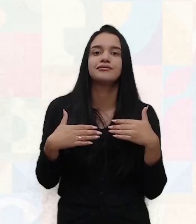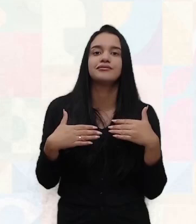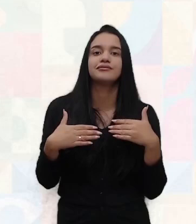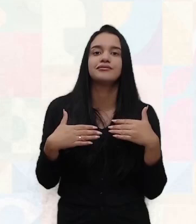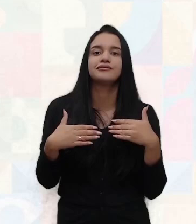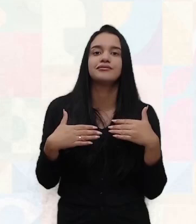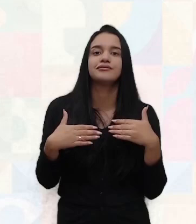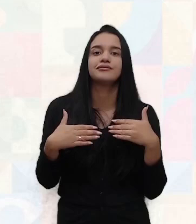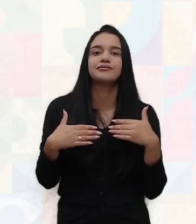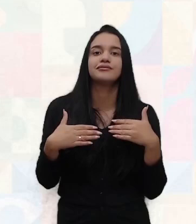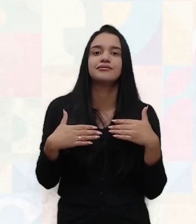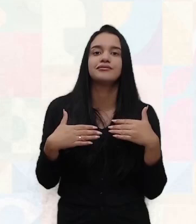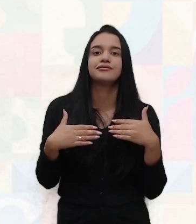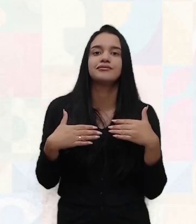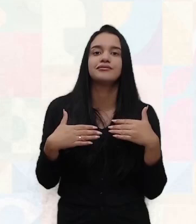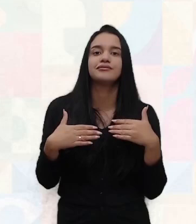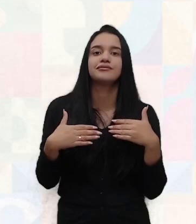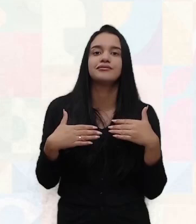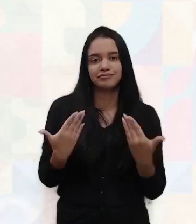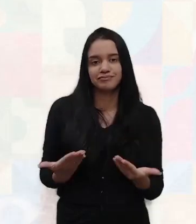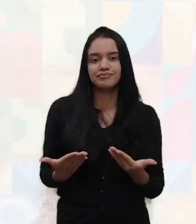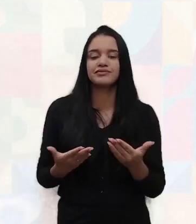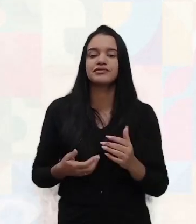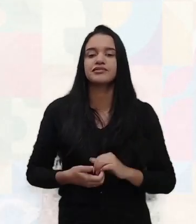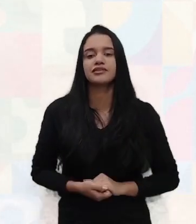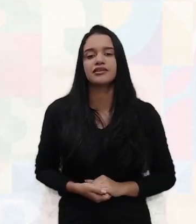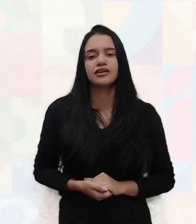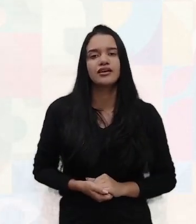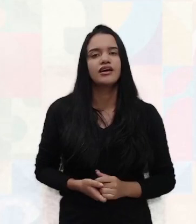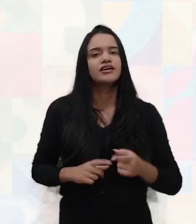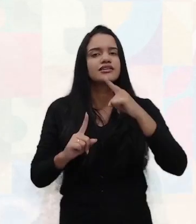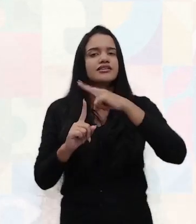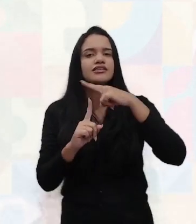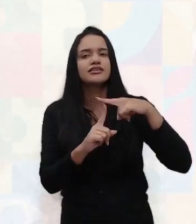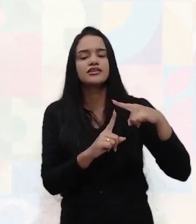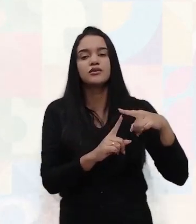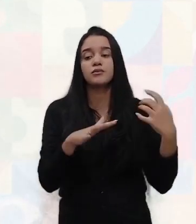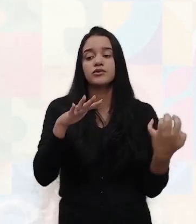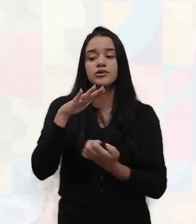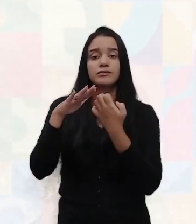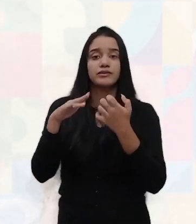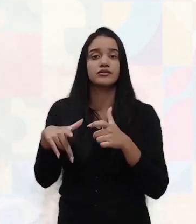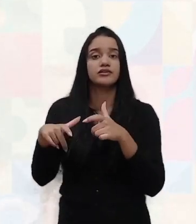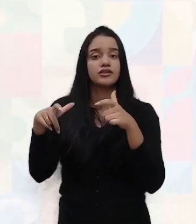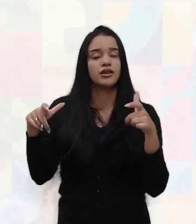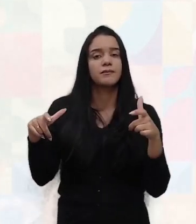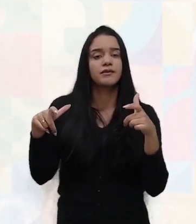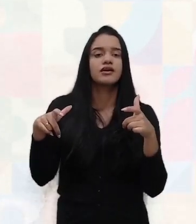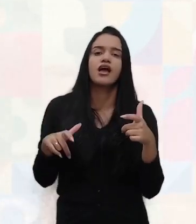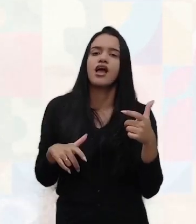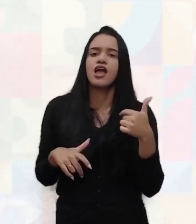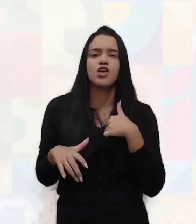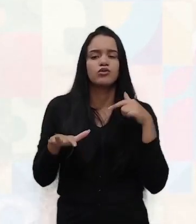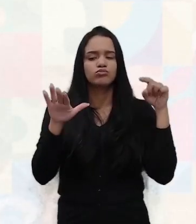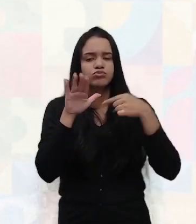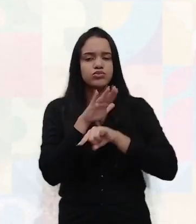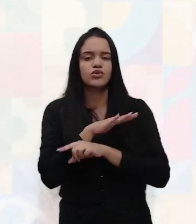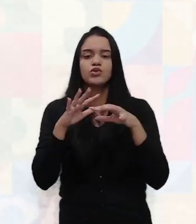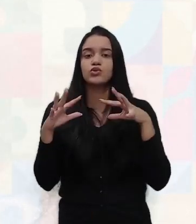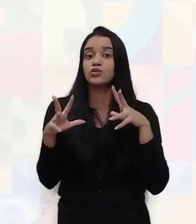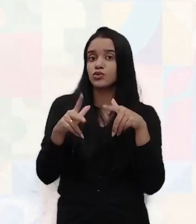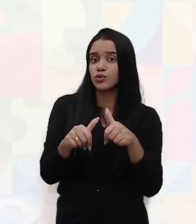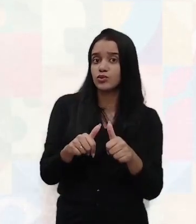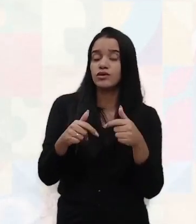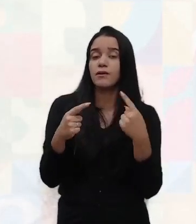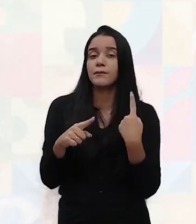olhando para a frente. Atrás dele, um caminhão. Tipos e tamanhos de empresas, tá? Aqui eu não vou me ater muito a todas elas. Até